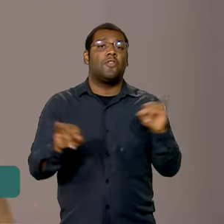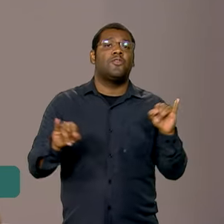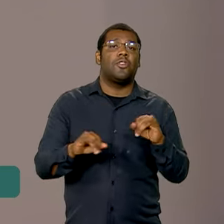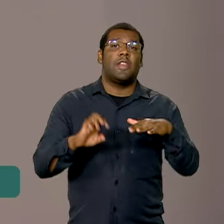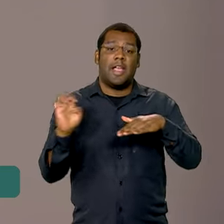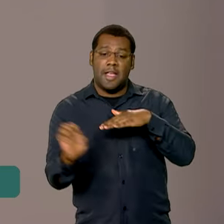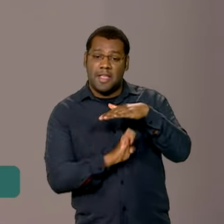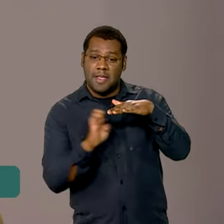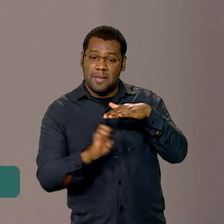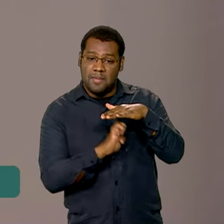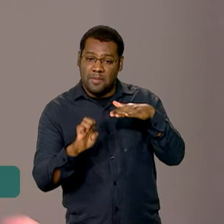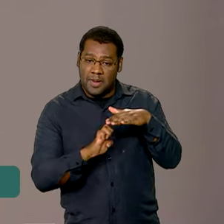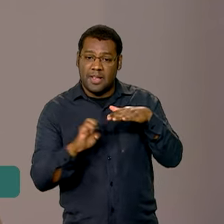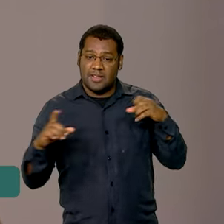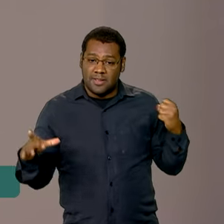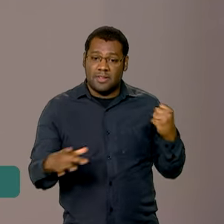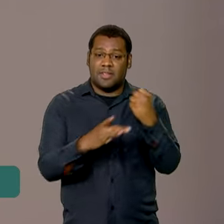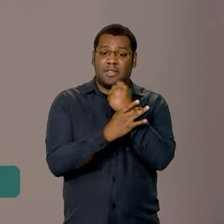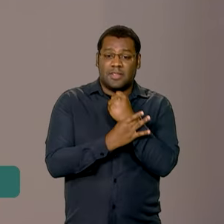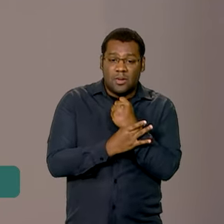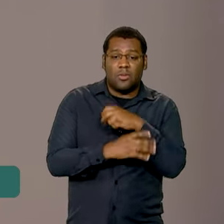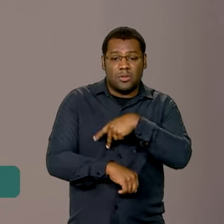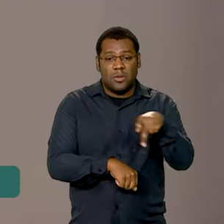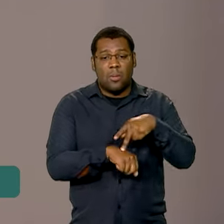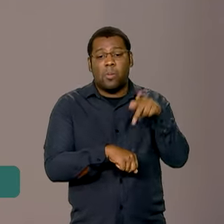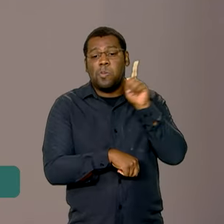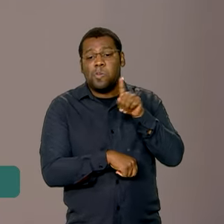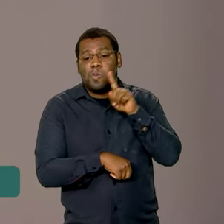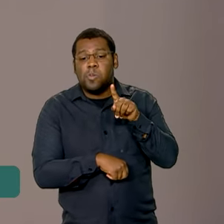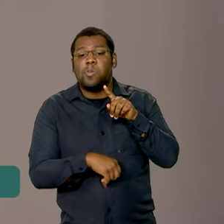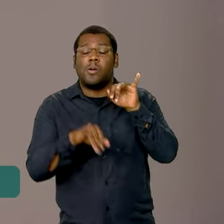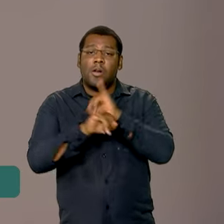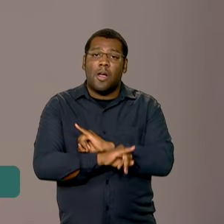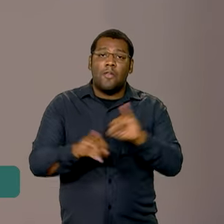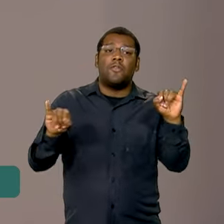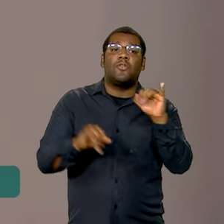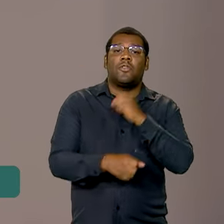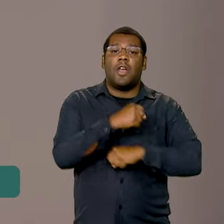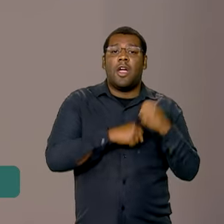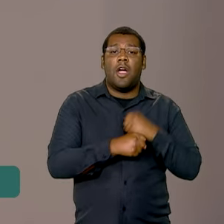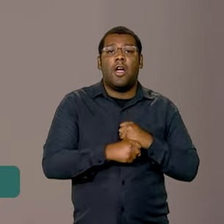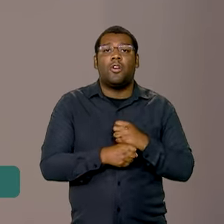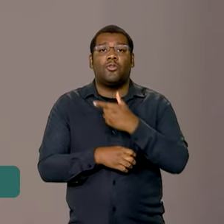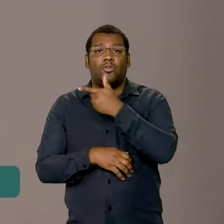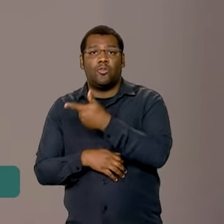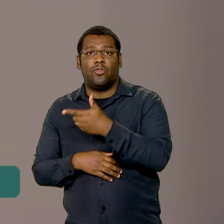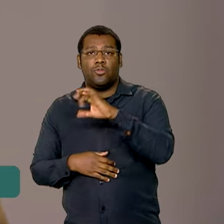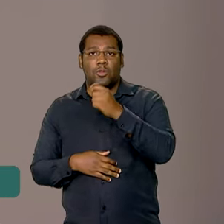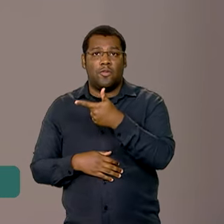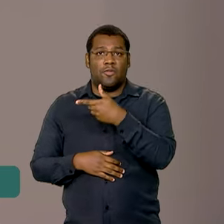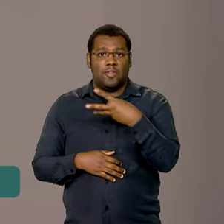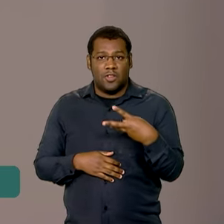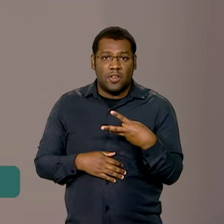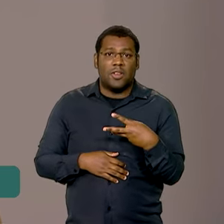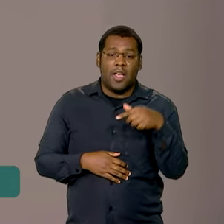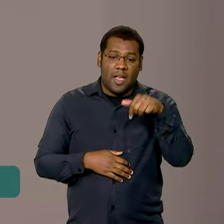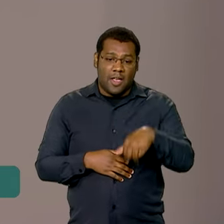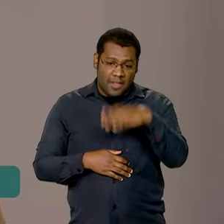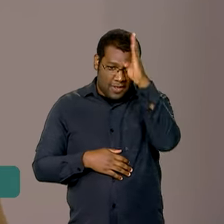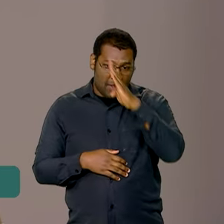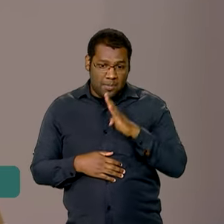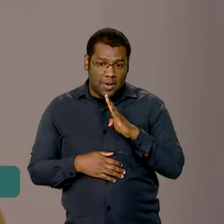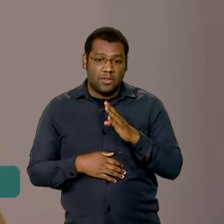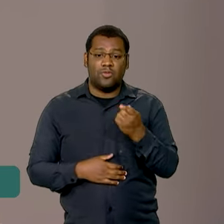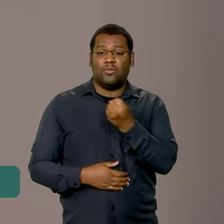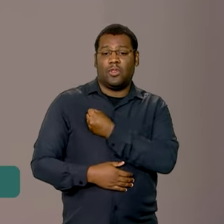Estados Unidos, que foi essa que ele citou aí, que aponta que no ano passado o Brasil saltou 27 posições no